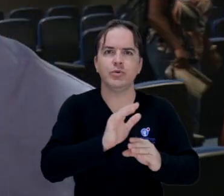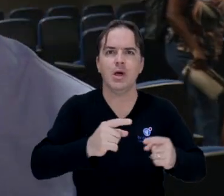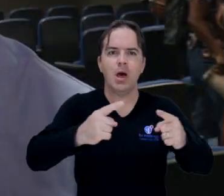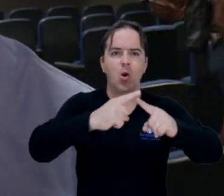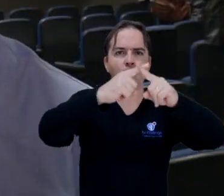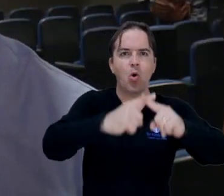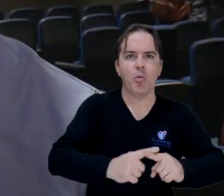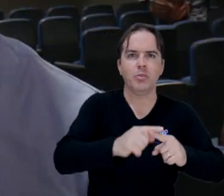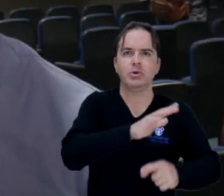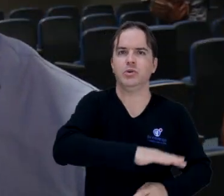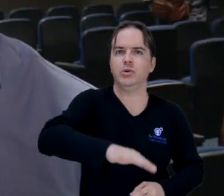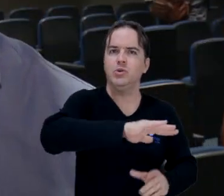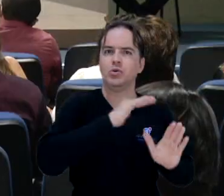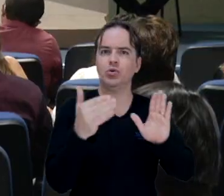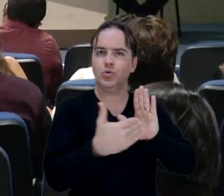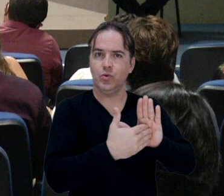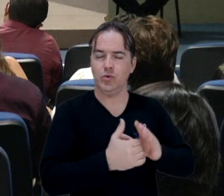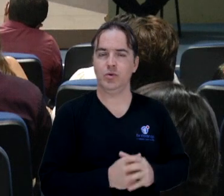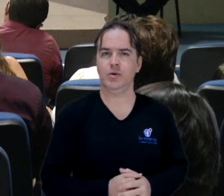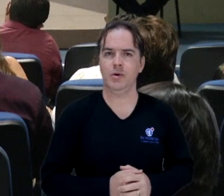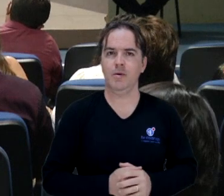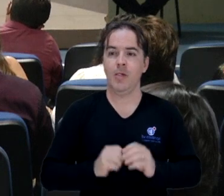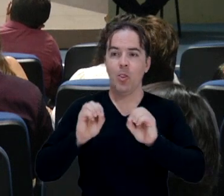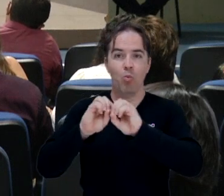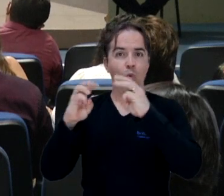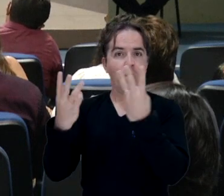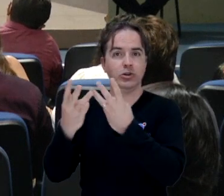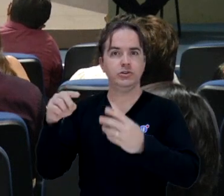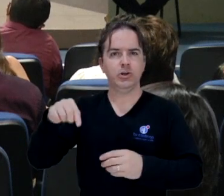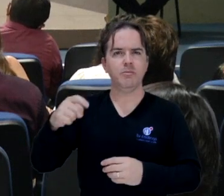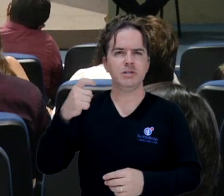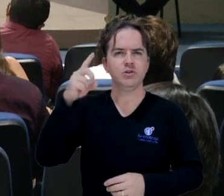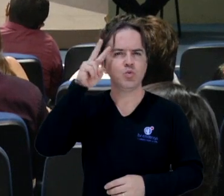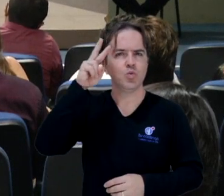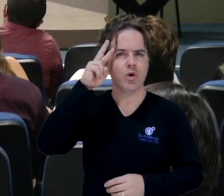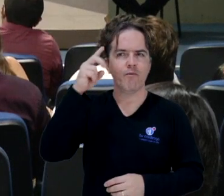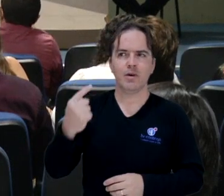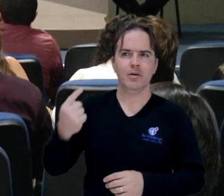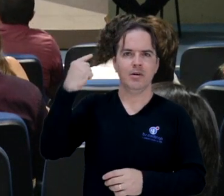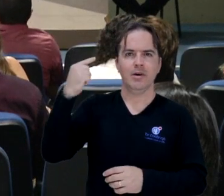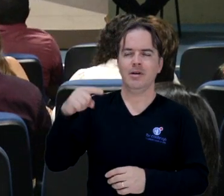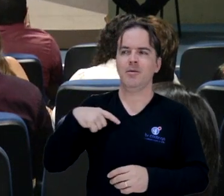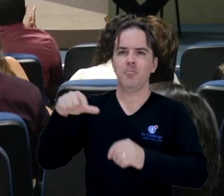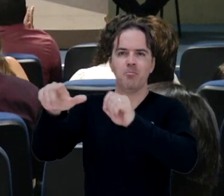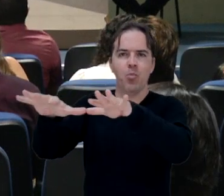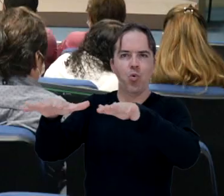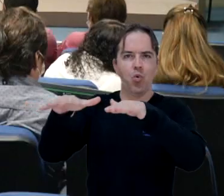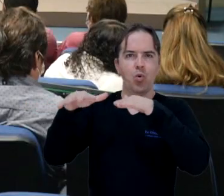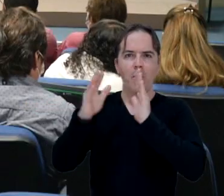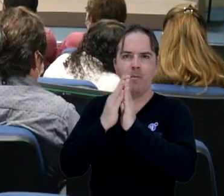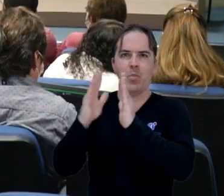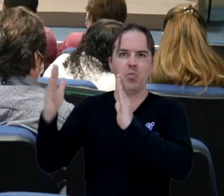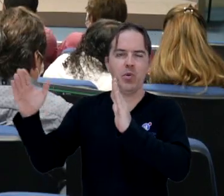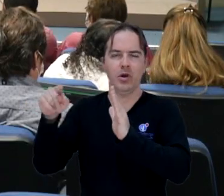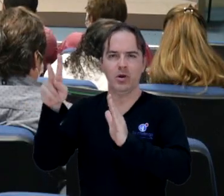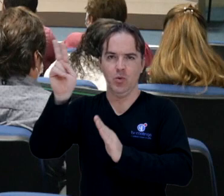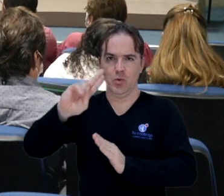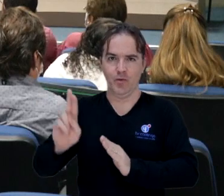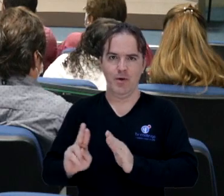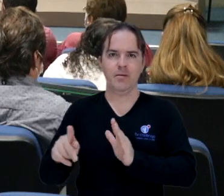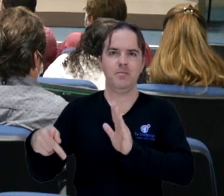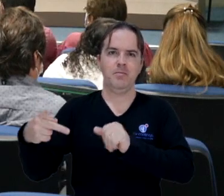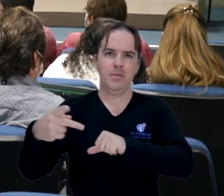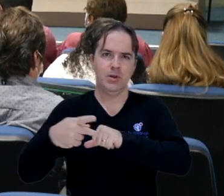e que incrementem a competitividade de todos e todas. A programação do workshop realizado na última segunda-feira na Biblioteca da Univasf em